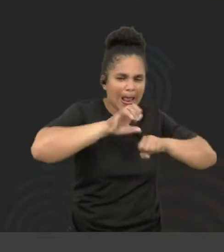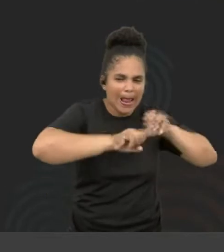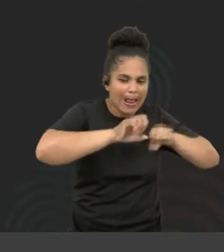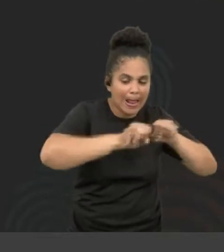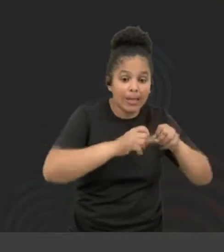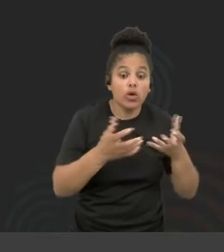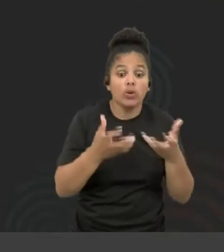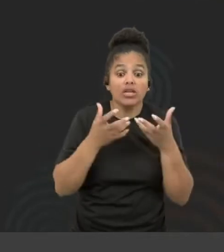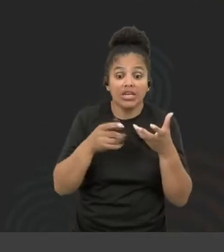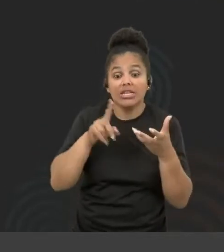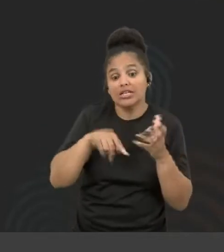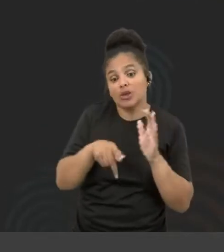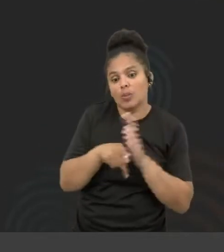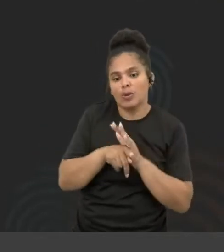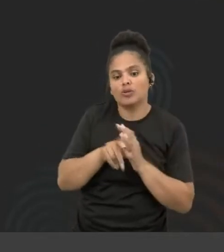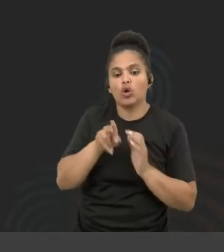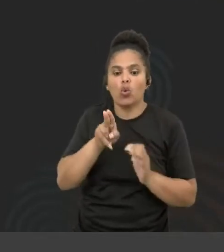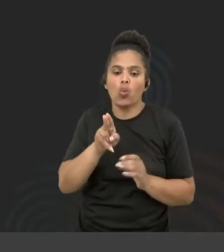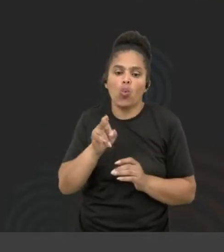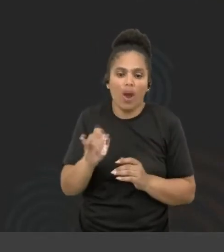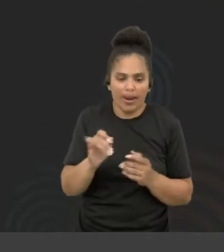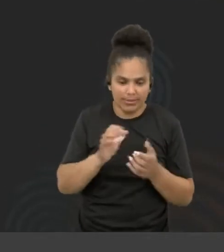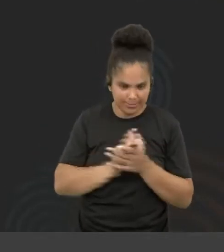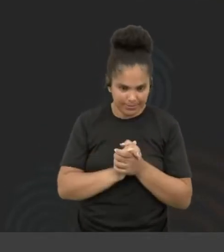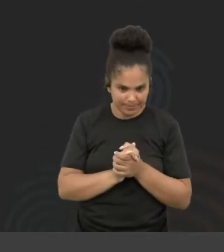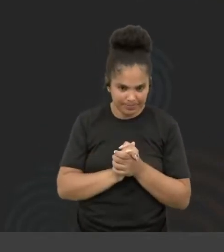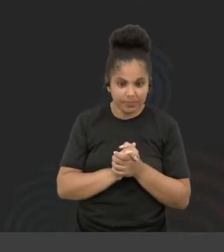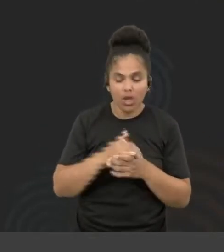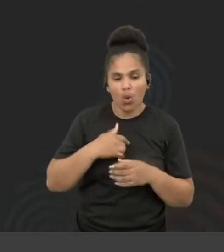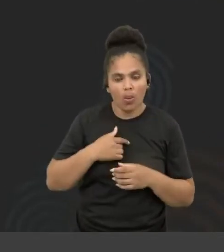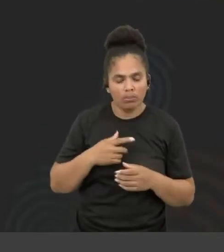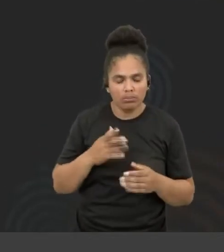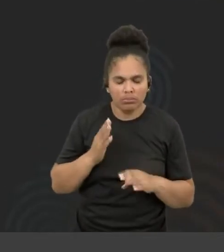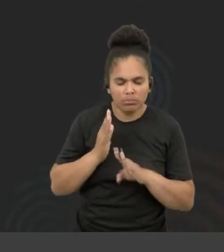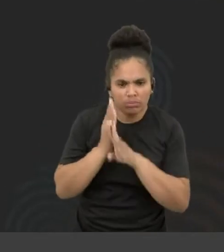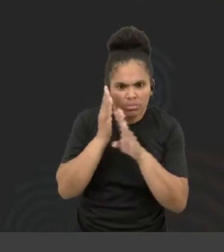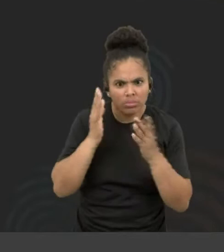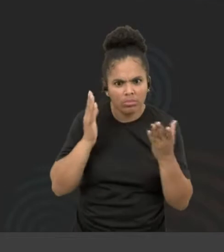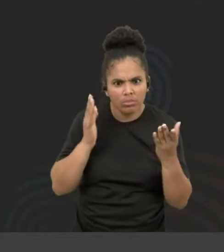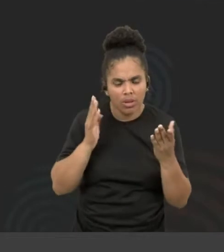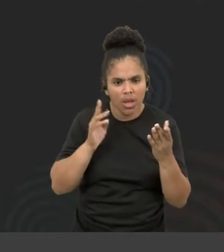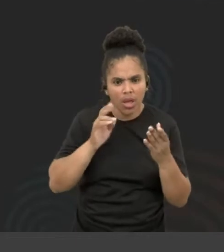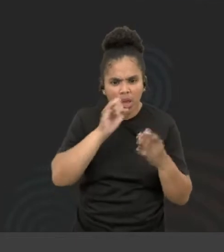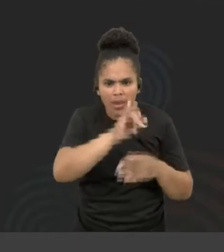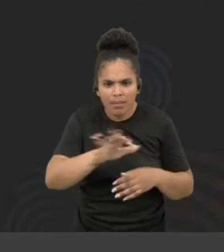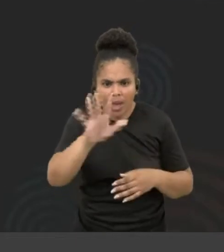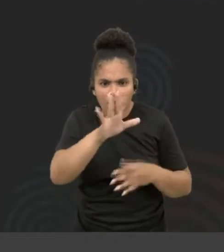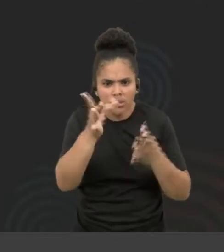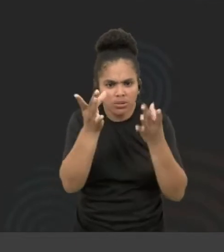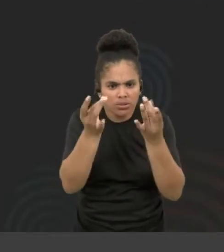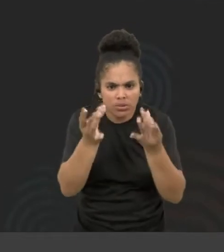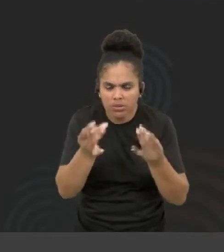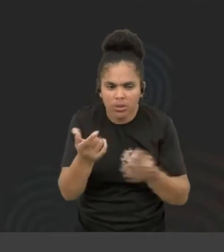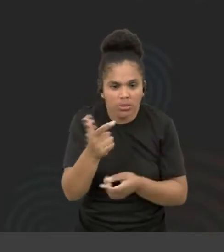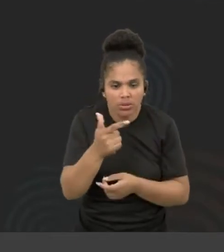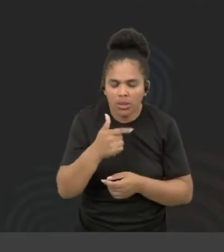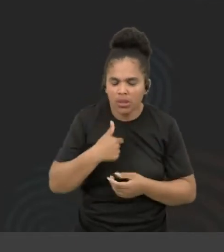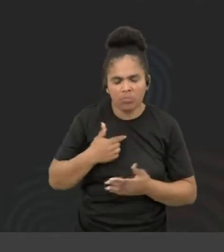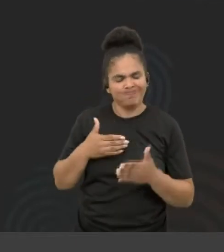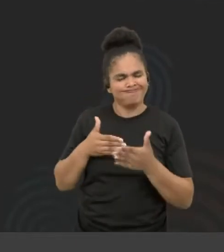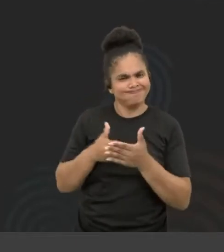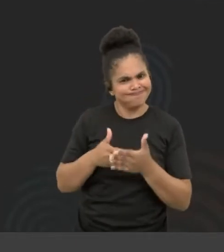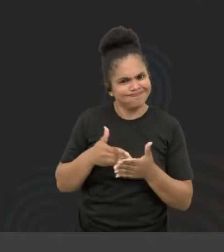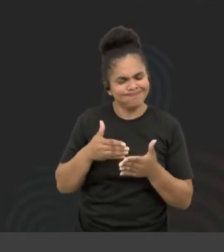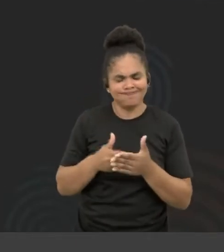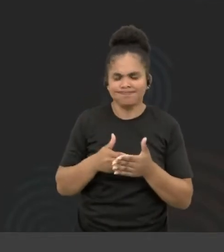ser o writer. Sonho de princesa. O eu me deparei? Imagens sem audiodescrição. Foi o meu grande empecilho. Primeiro